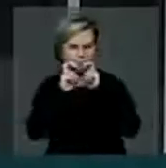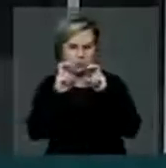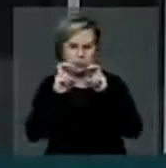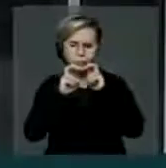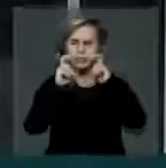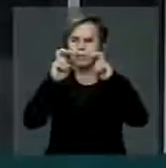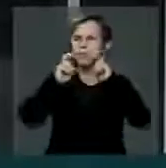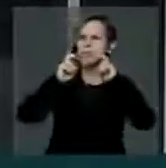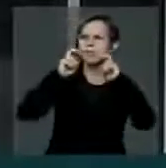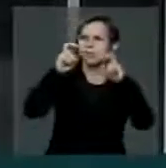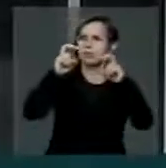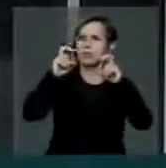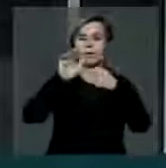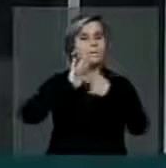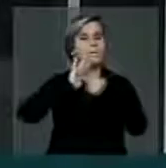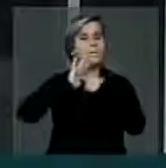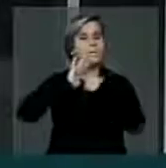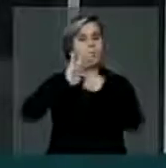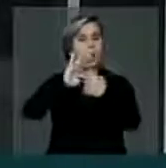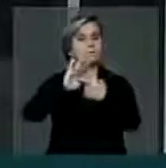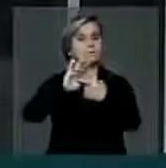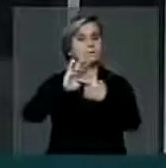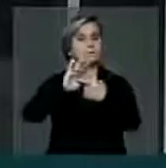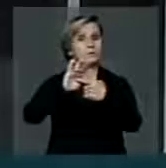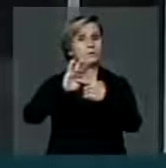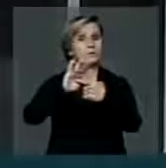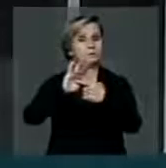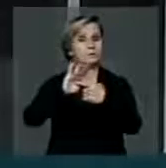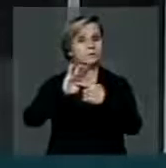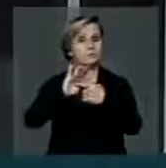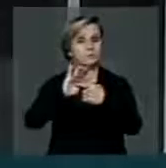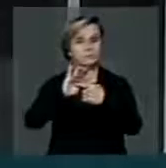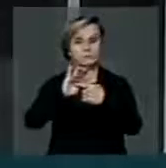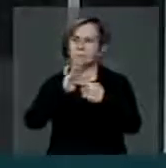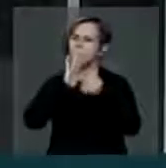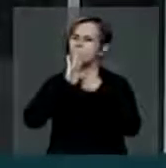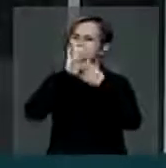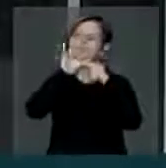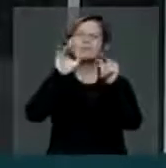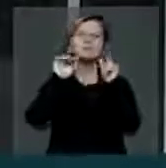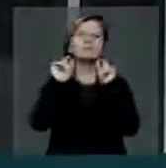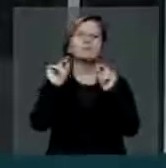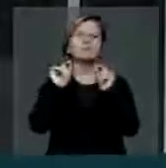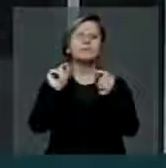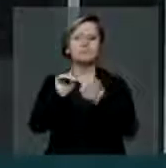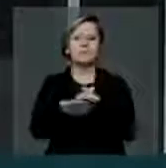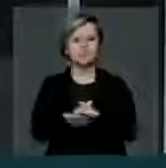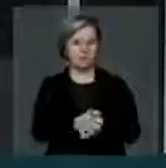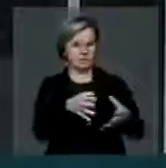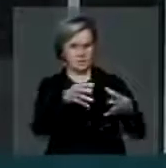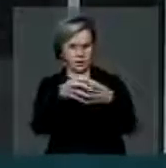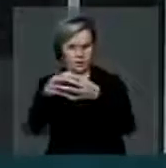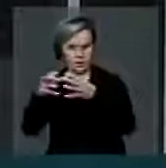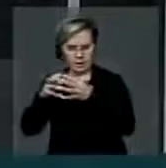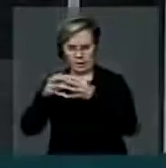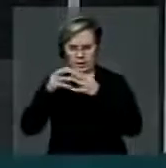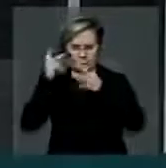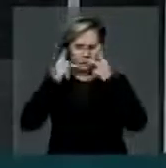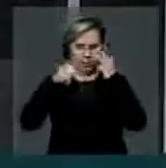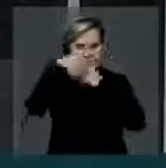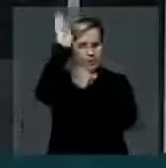movimentos declaratórios. Esses movimentos estão declarando que os partidos brasileiros